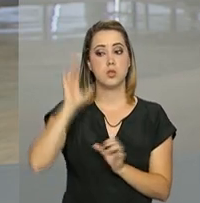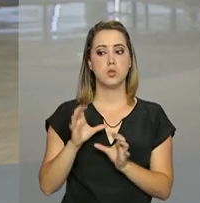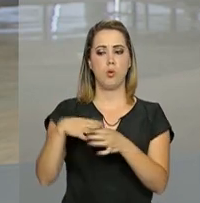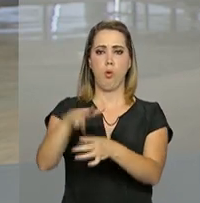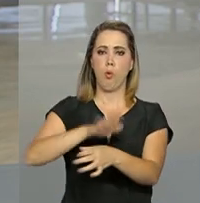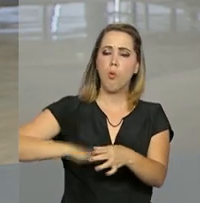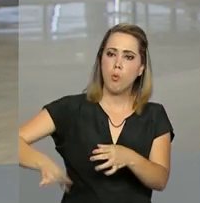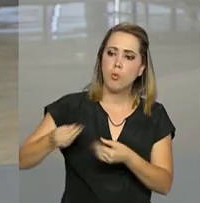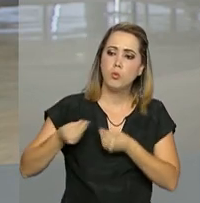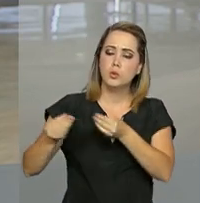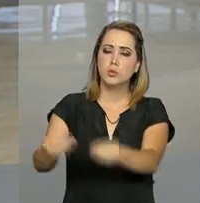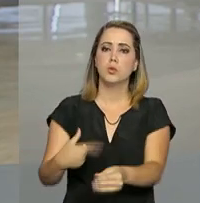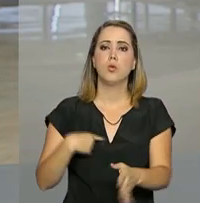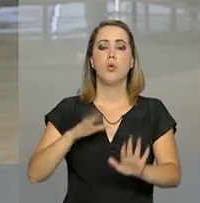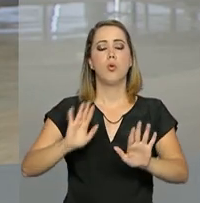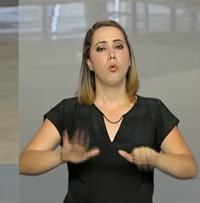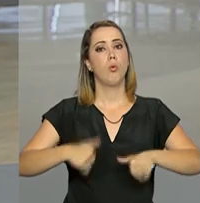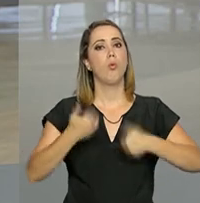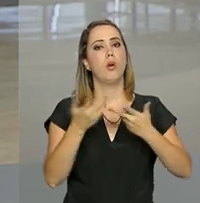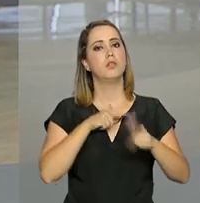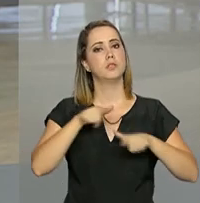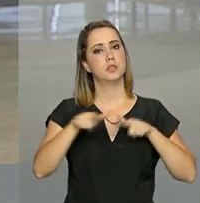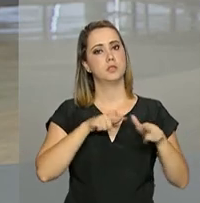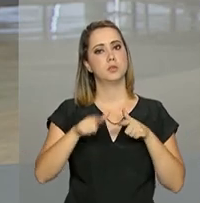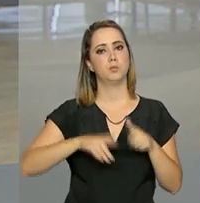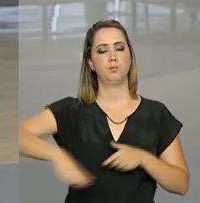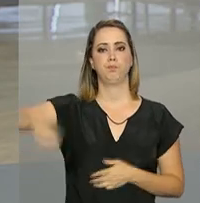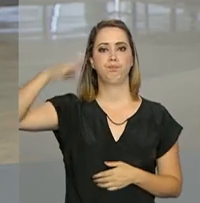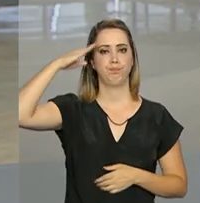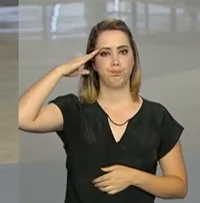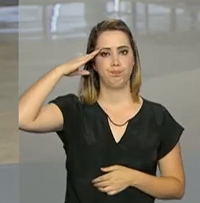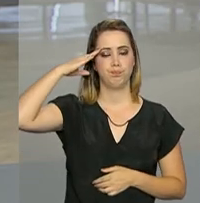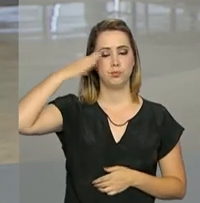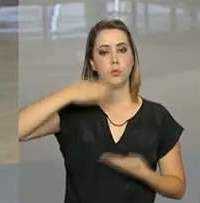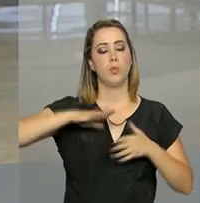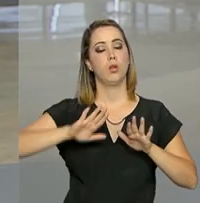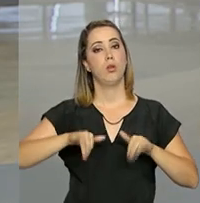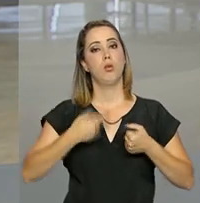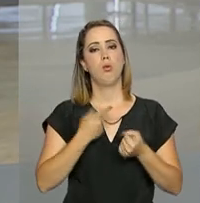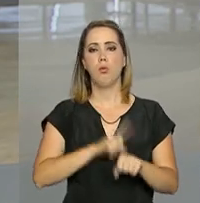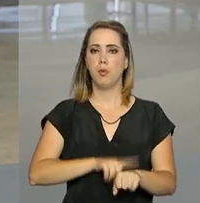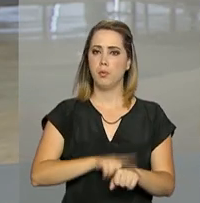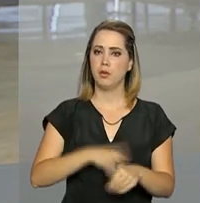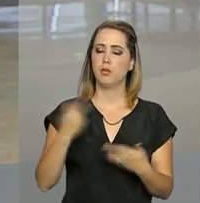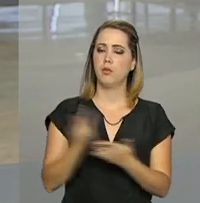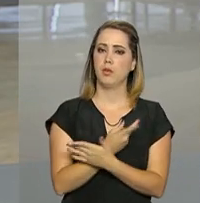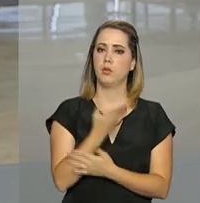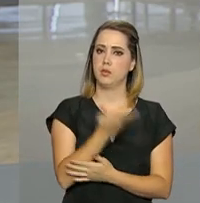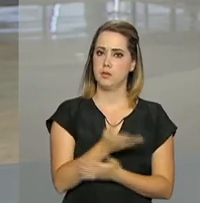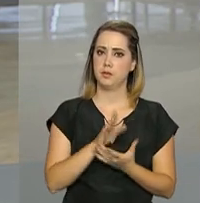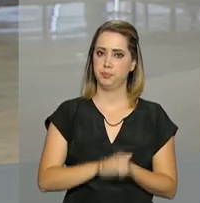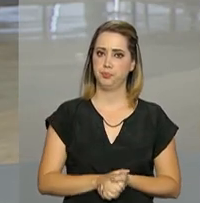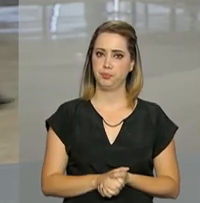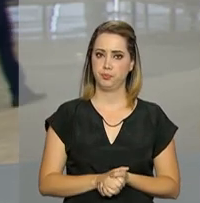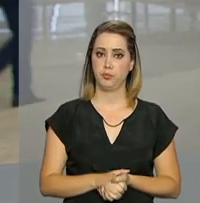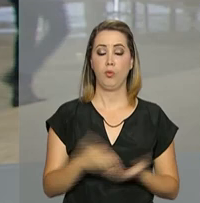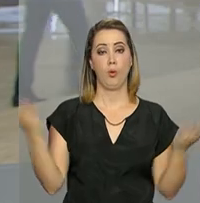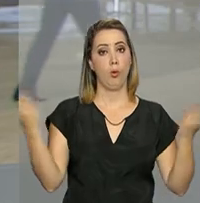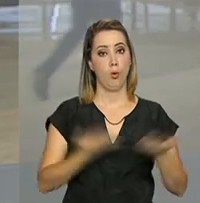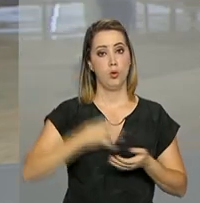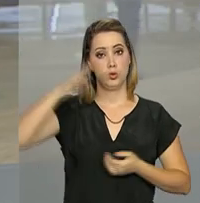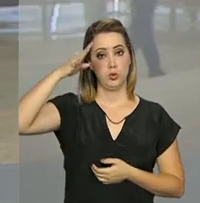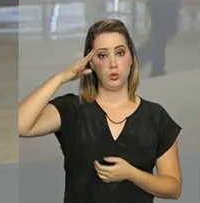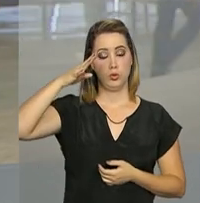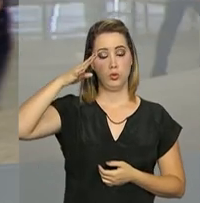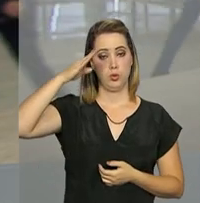empregado, qual vai ser a atuação das forças armadas e quando isso vai ocorrer. Nesta quarta-feira,